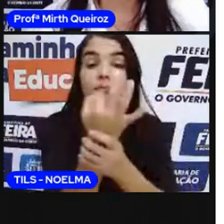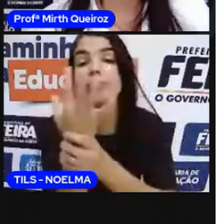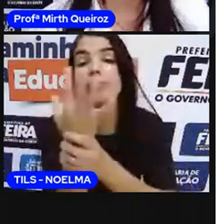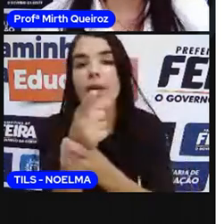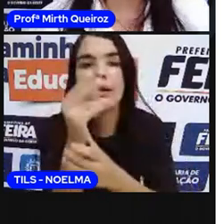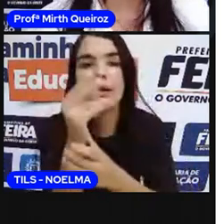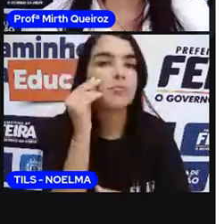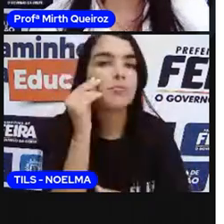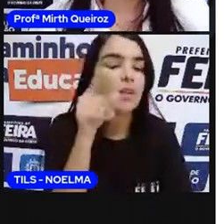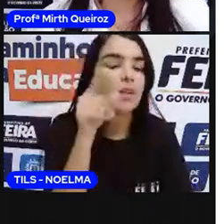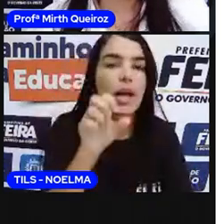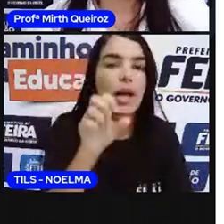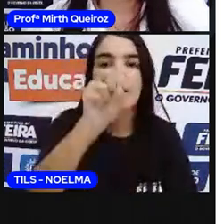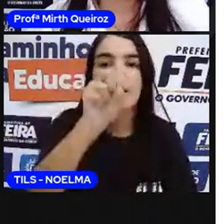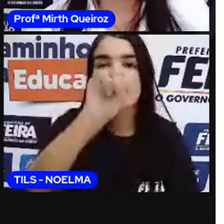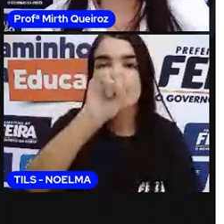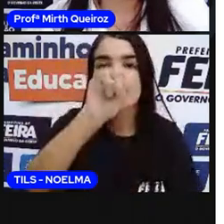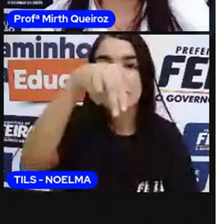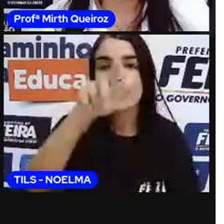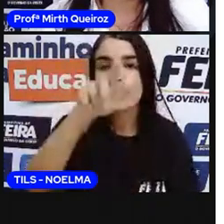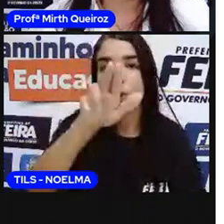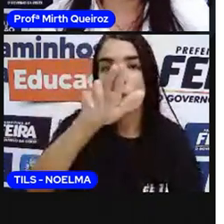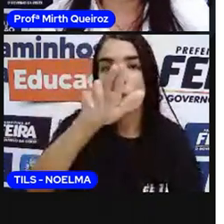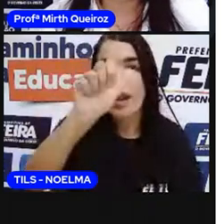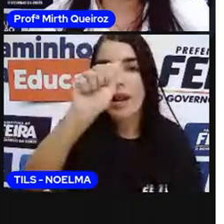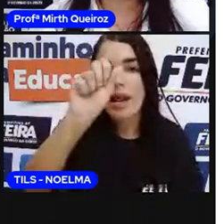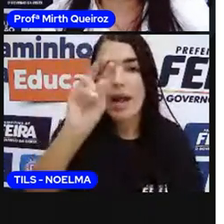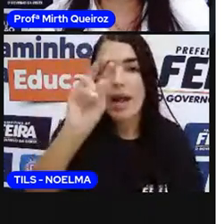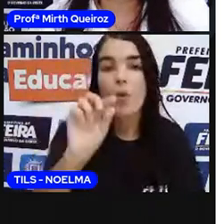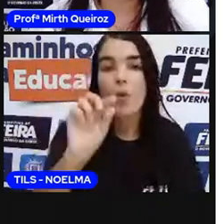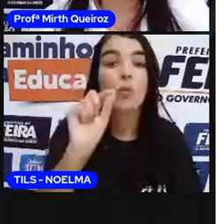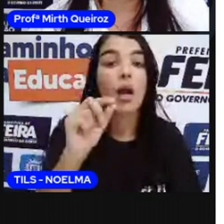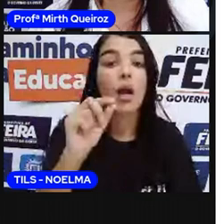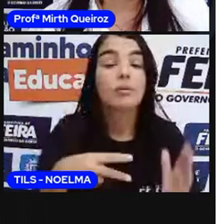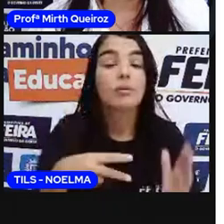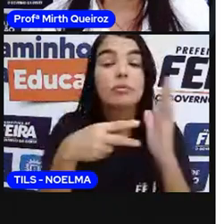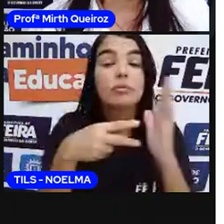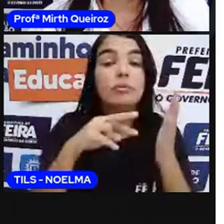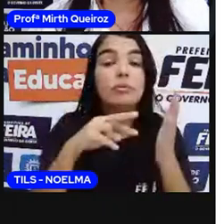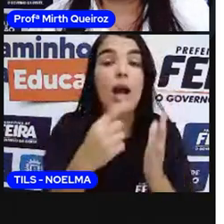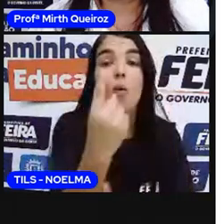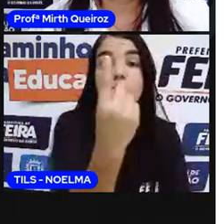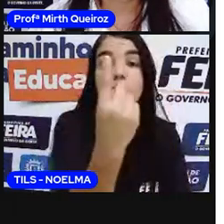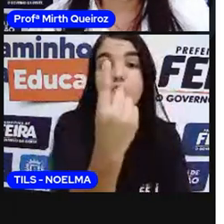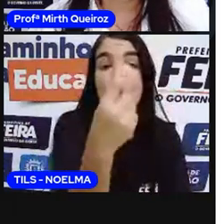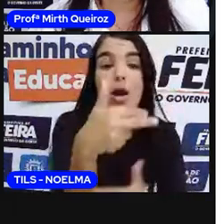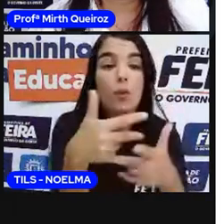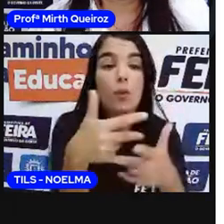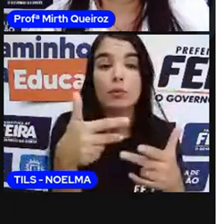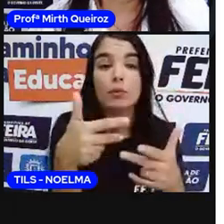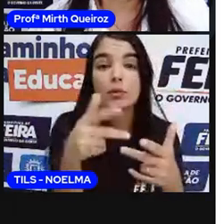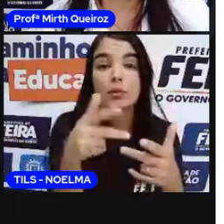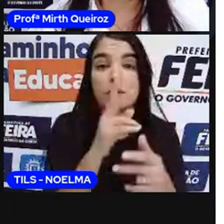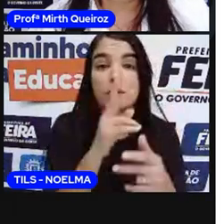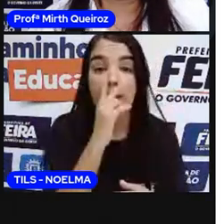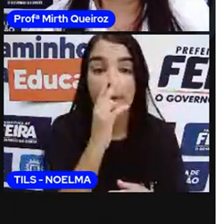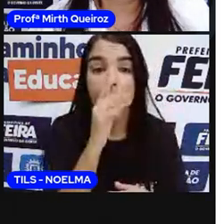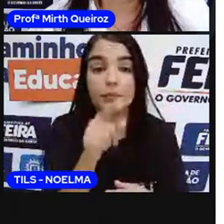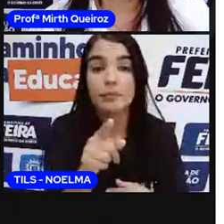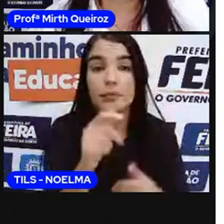Singular. Em conjunto do singular, os substantivos que indicam apenas um ser. Casaco, madeira,